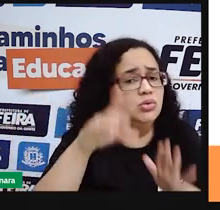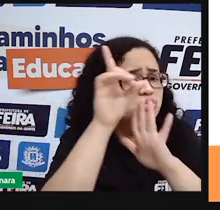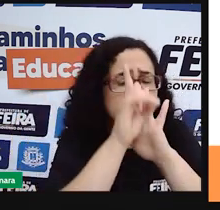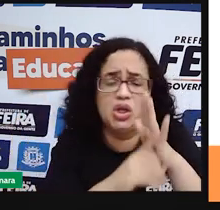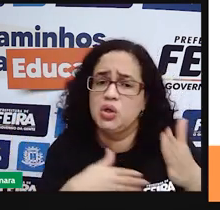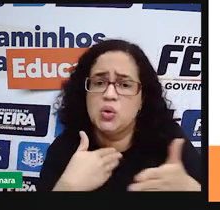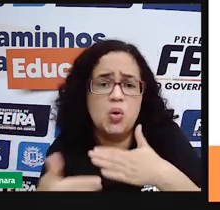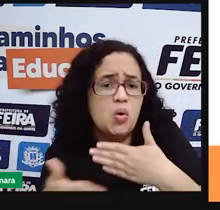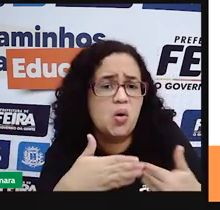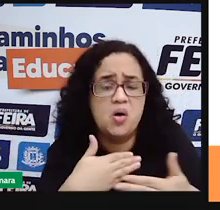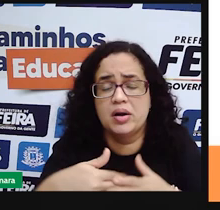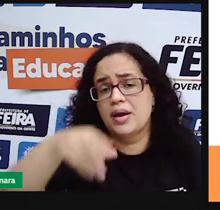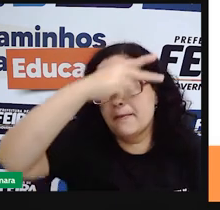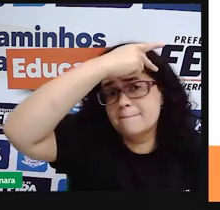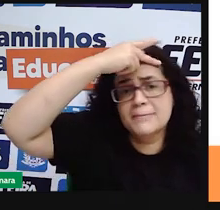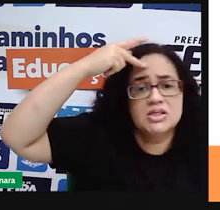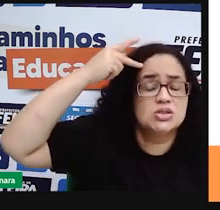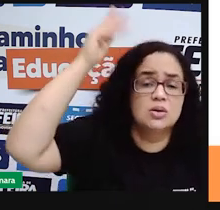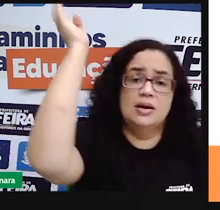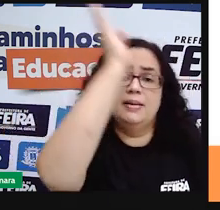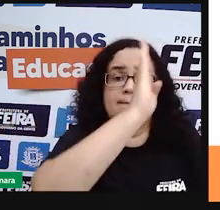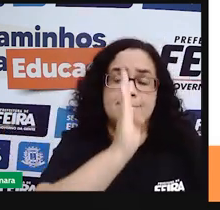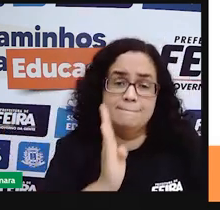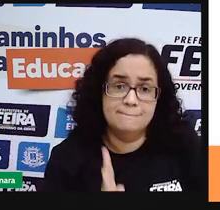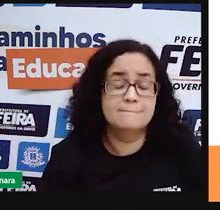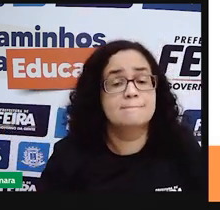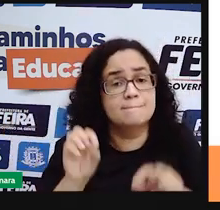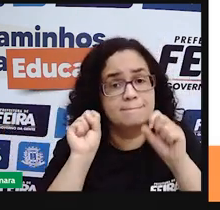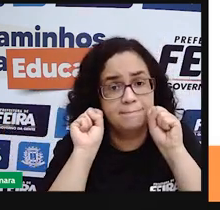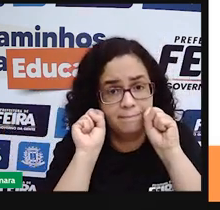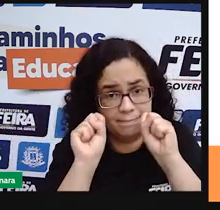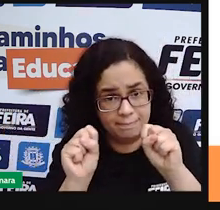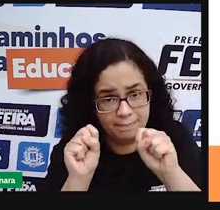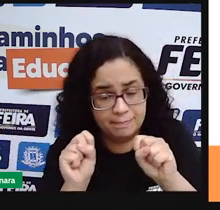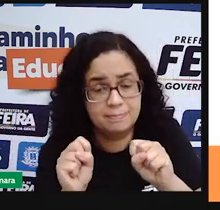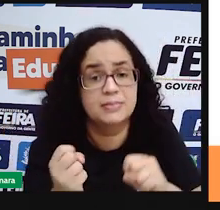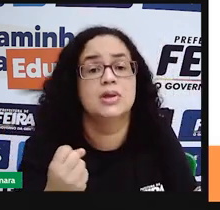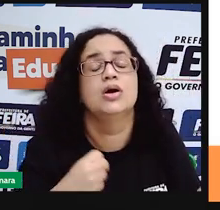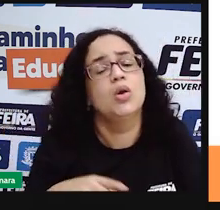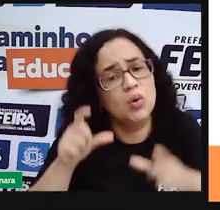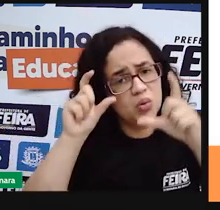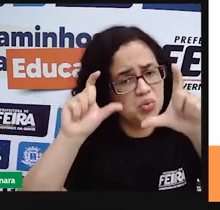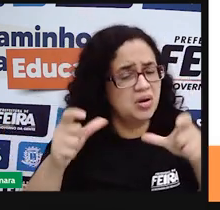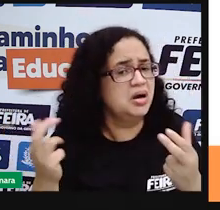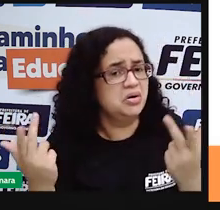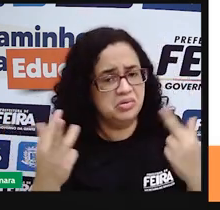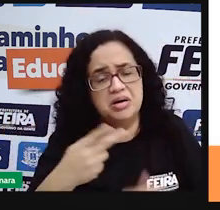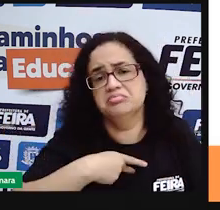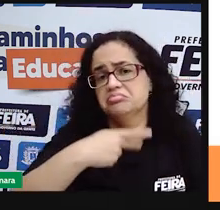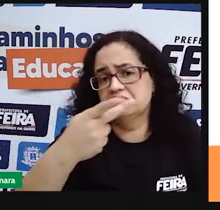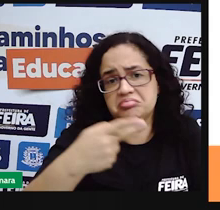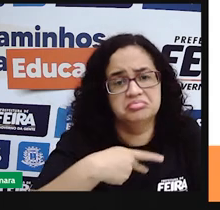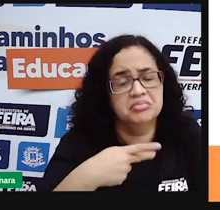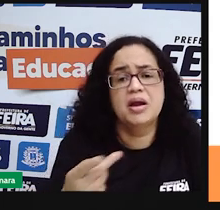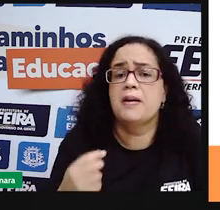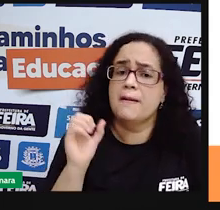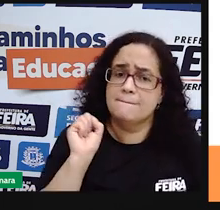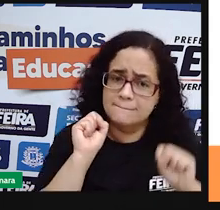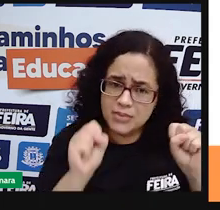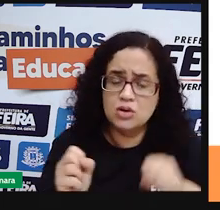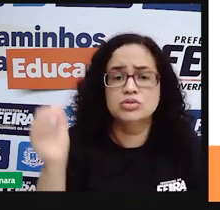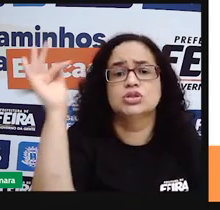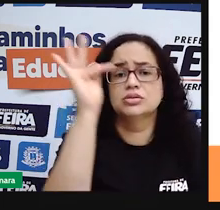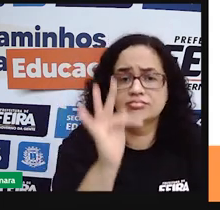cidadão brasileiro. Então, eles podem, sim, frequentar os mesmos lugares, ele pode, sim, ir para a faculdade, ele pode, sim,